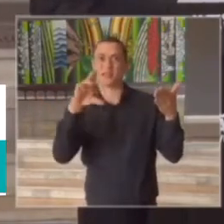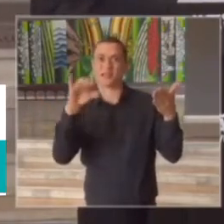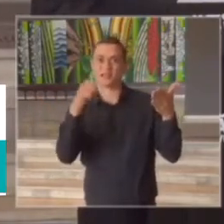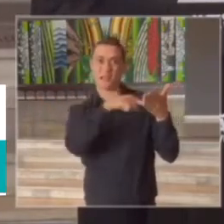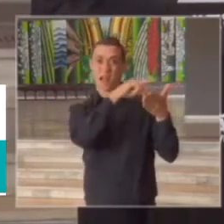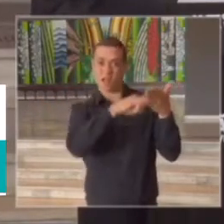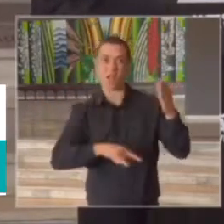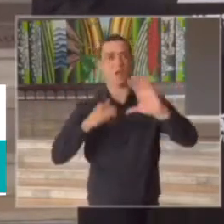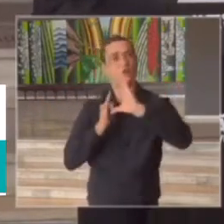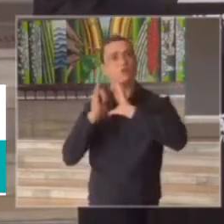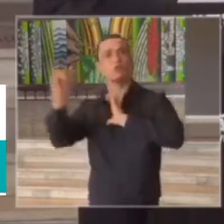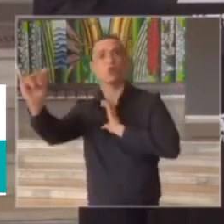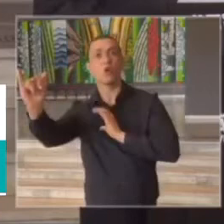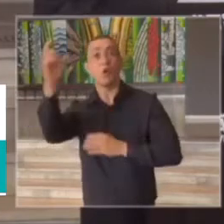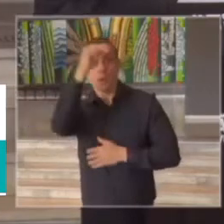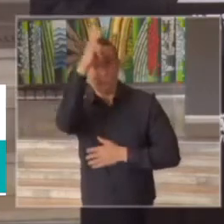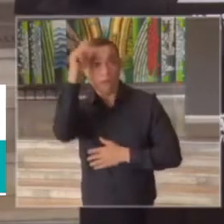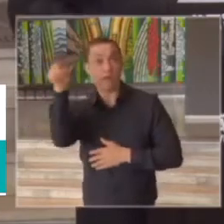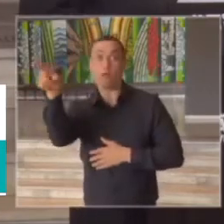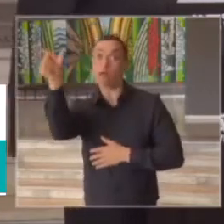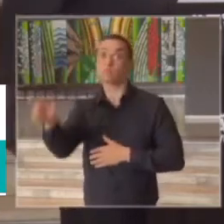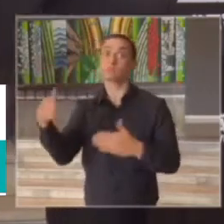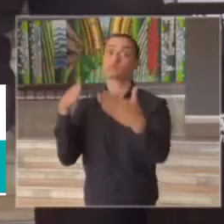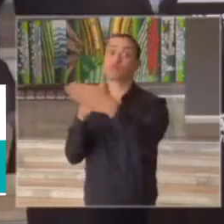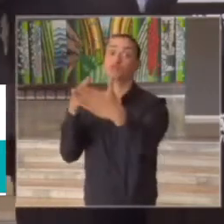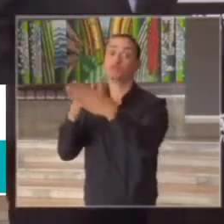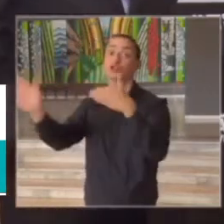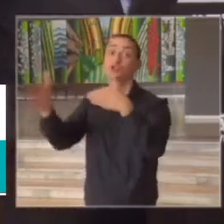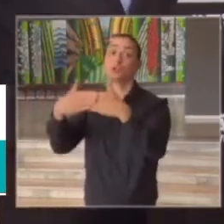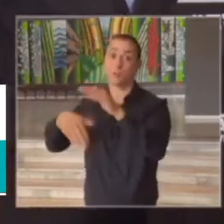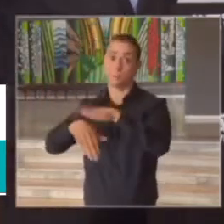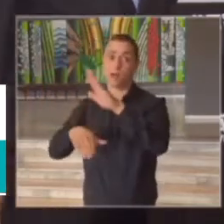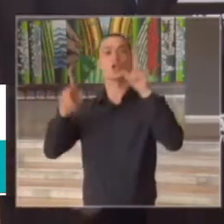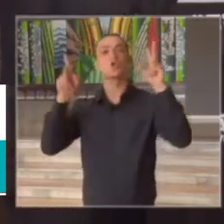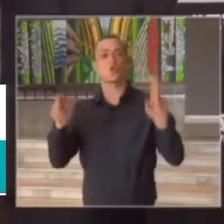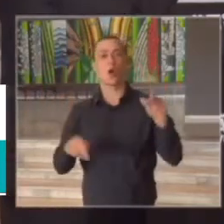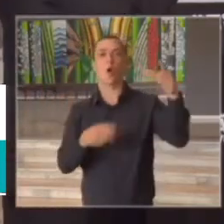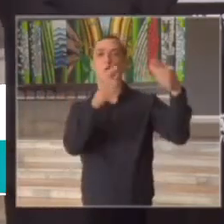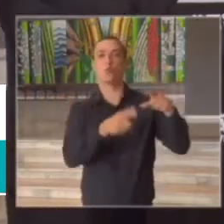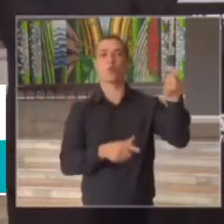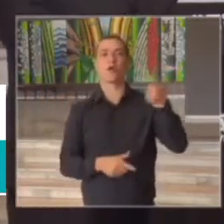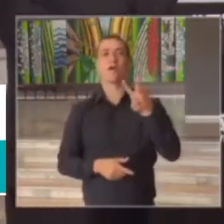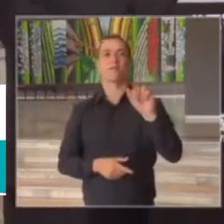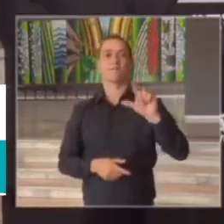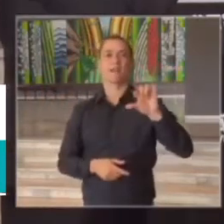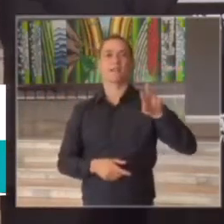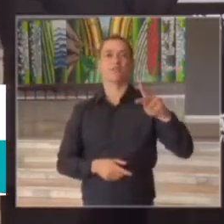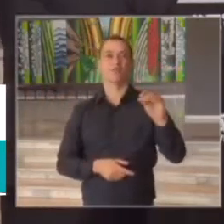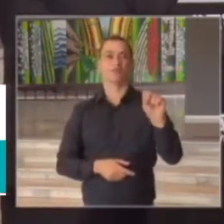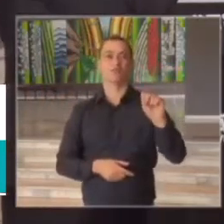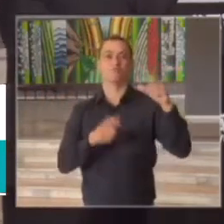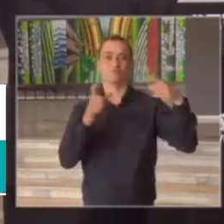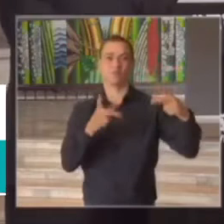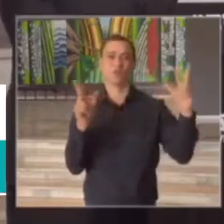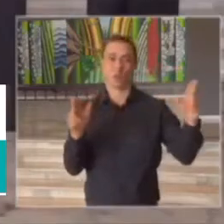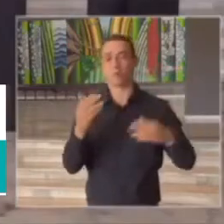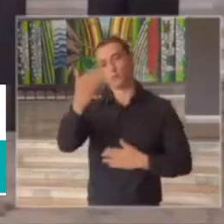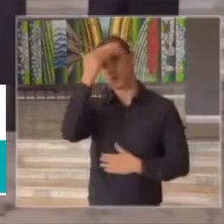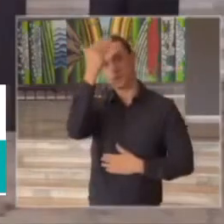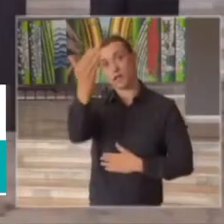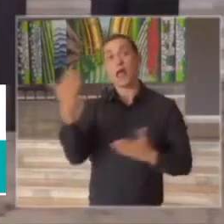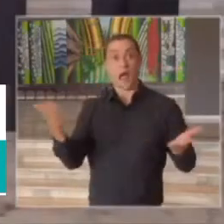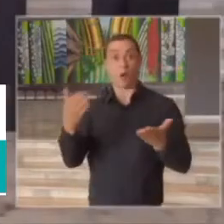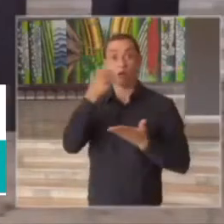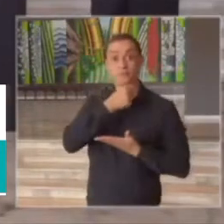prefeito de Valinhos obrigado eu vou passar agora para o Marcos Vignoli para continuar